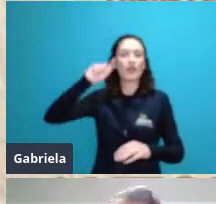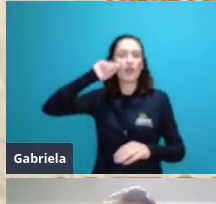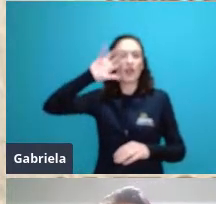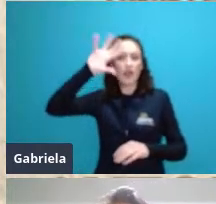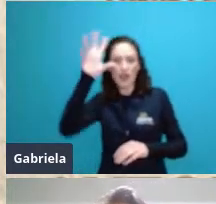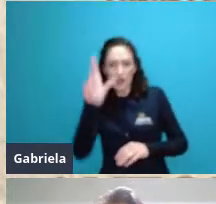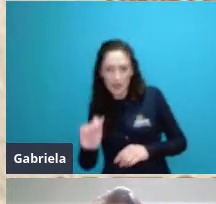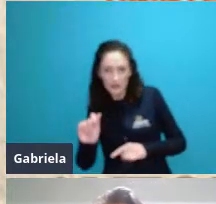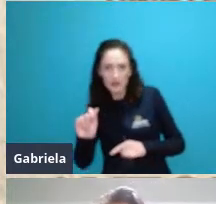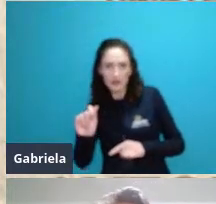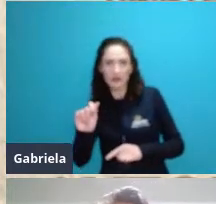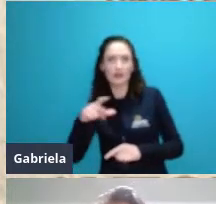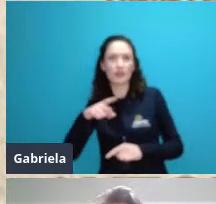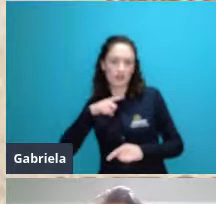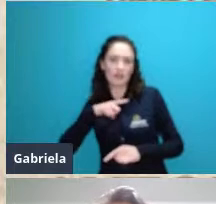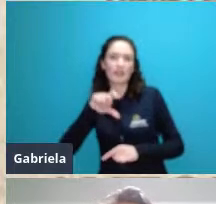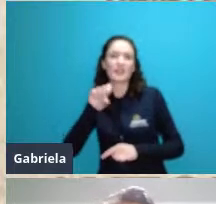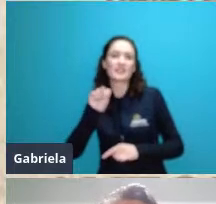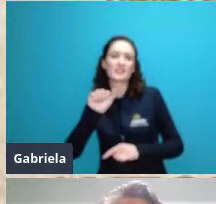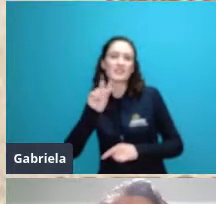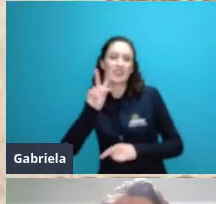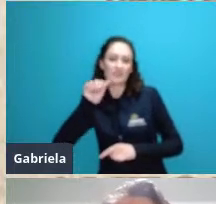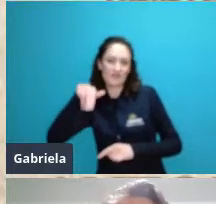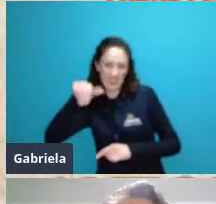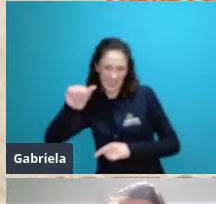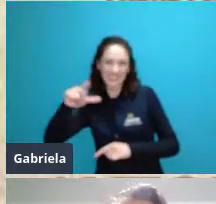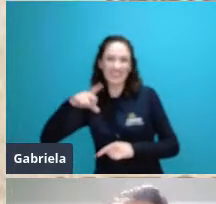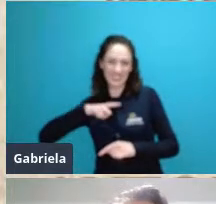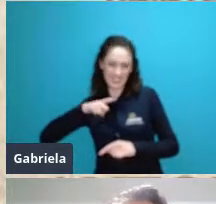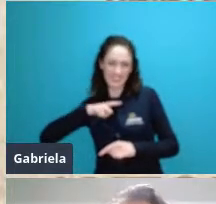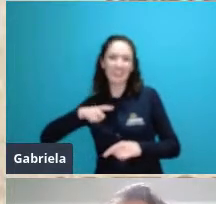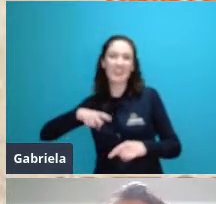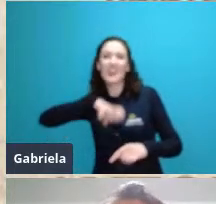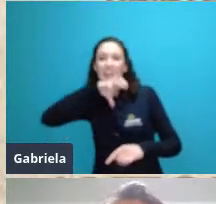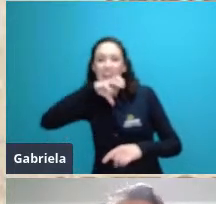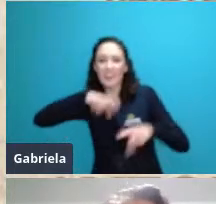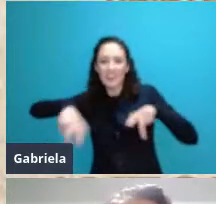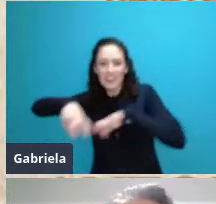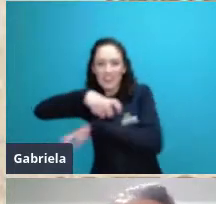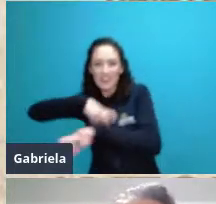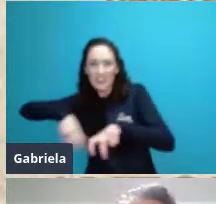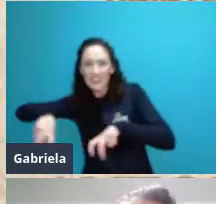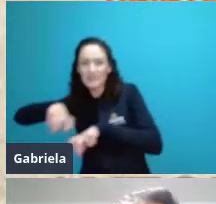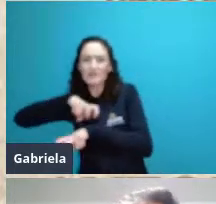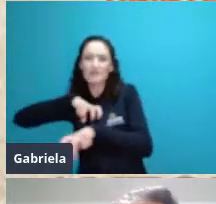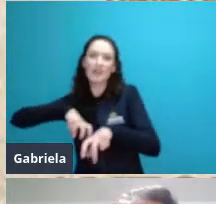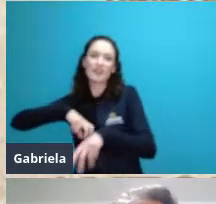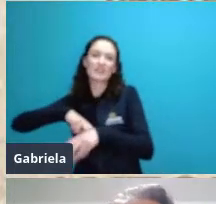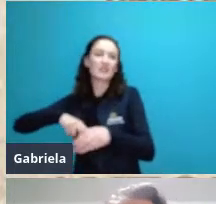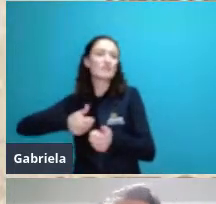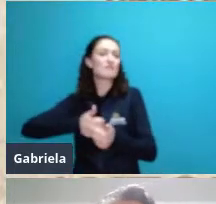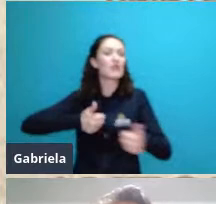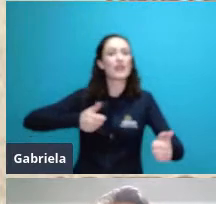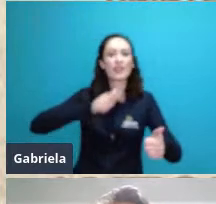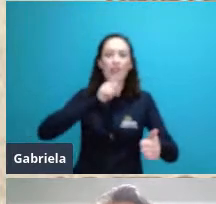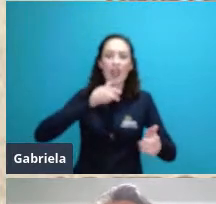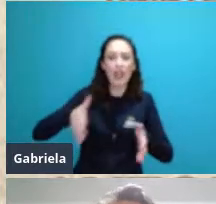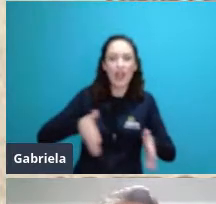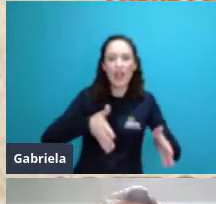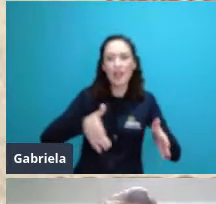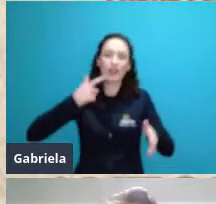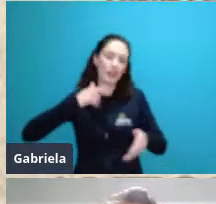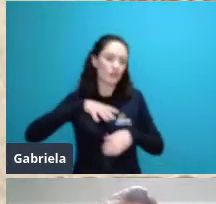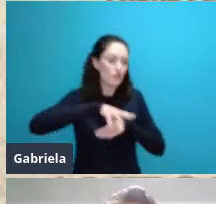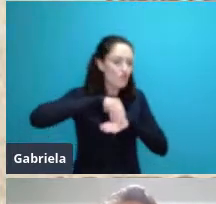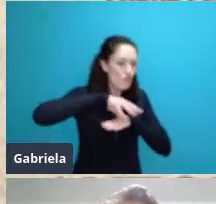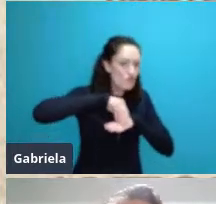espécies com o meio aquático que as espécies usam para beber água para se locomover ou até mesmo